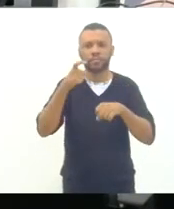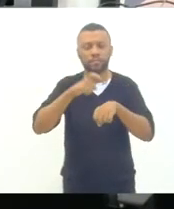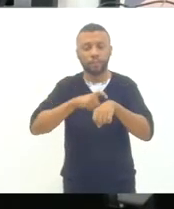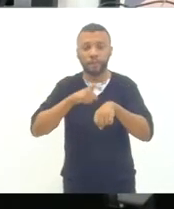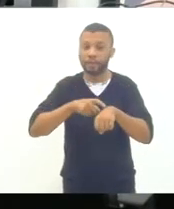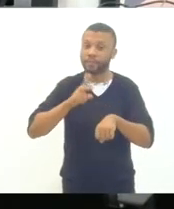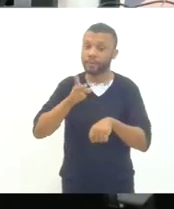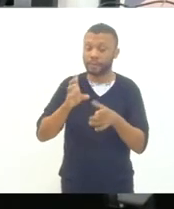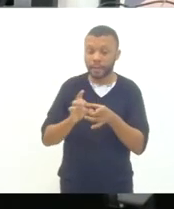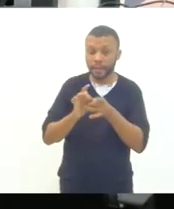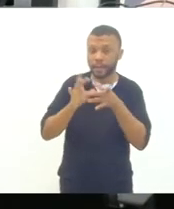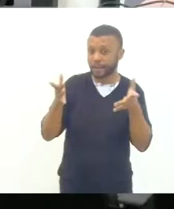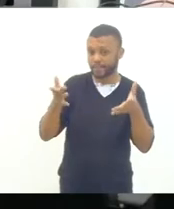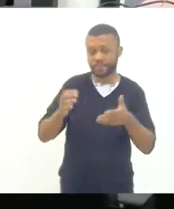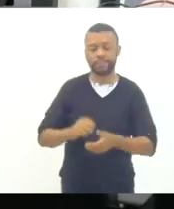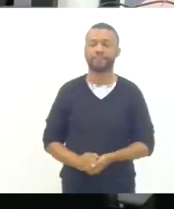disposição